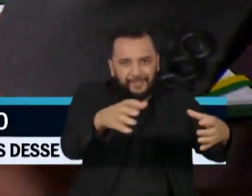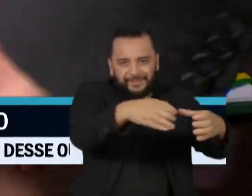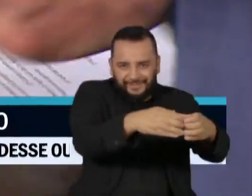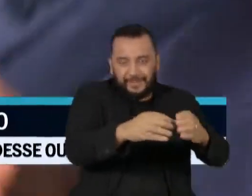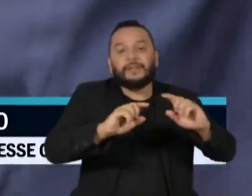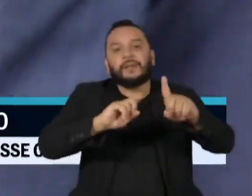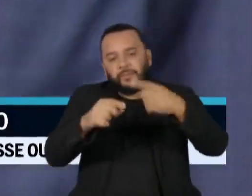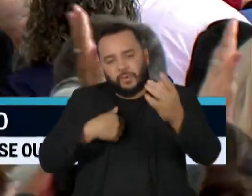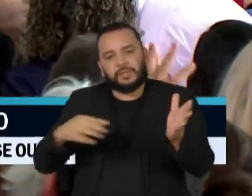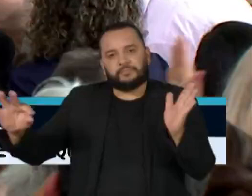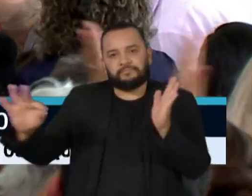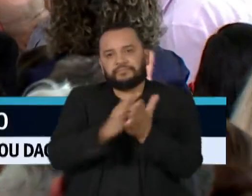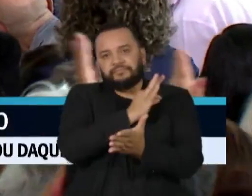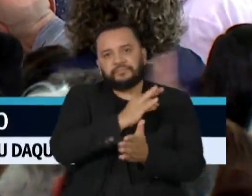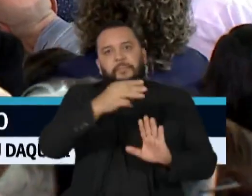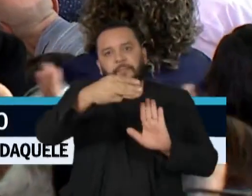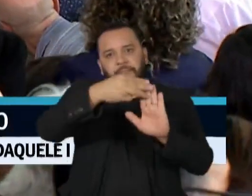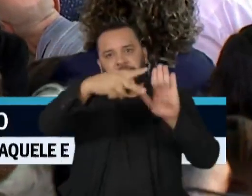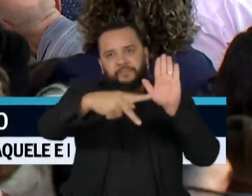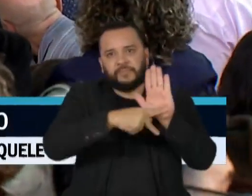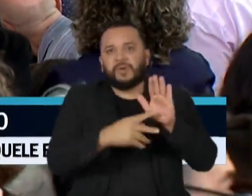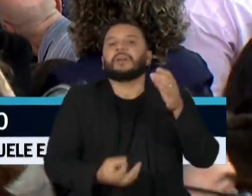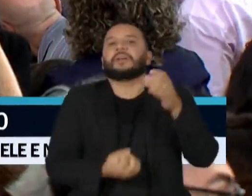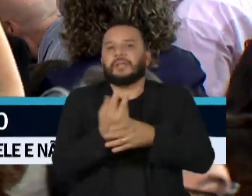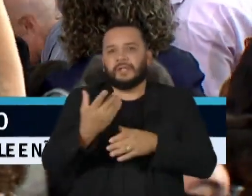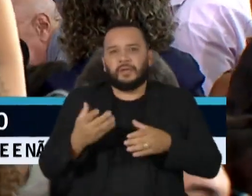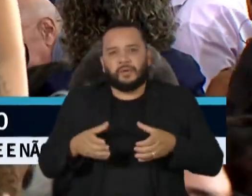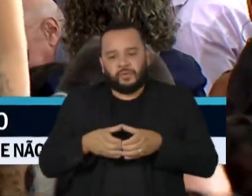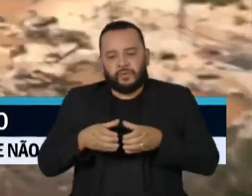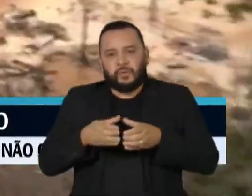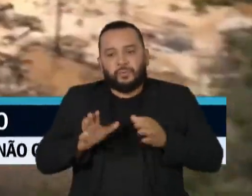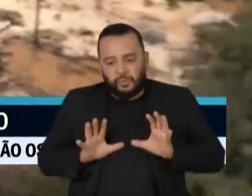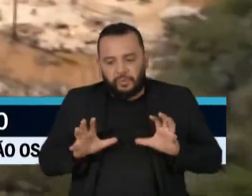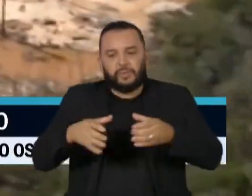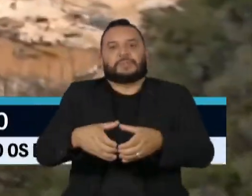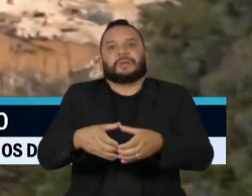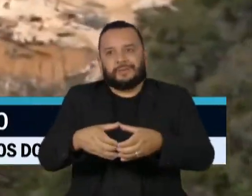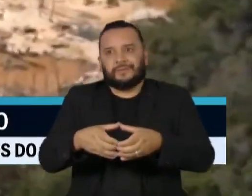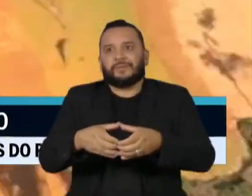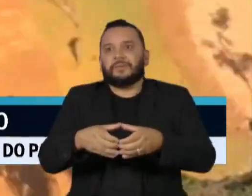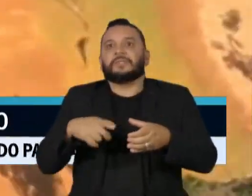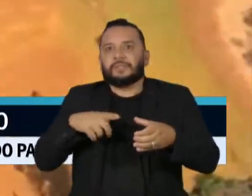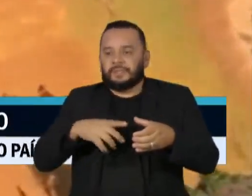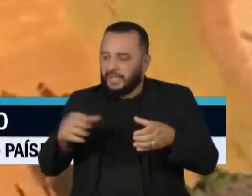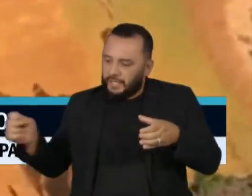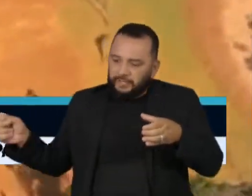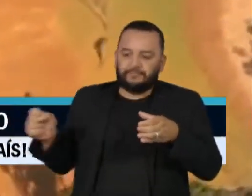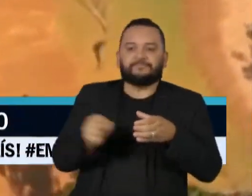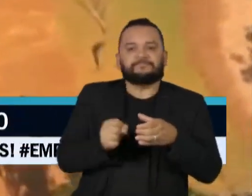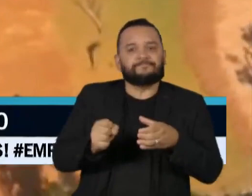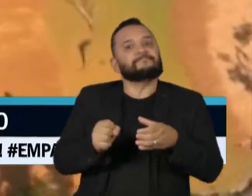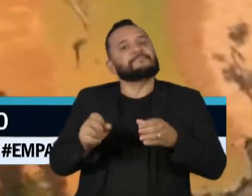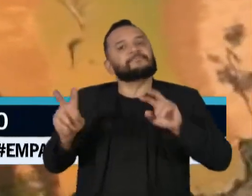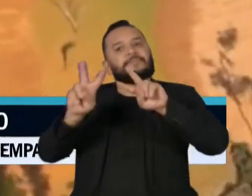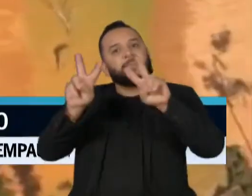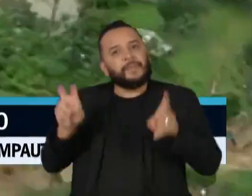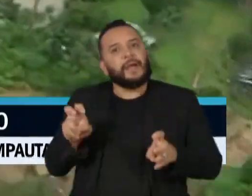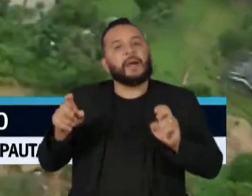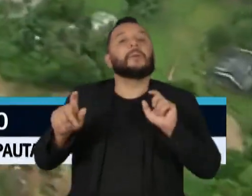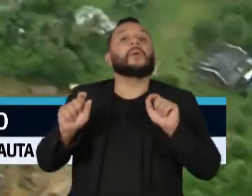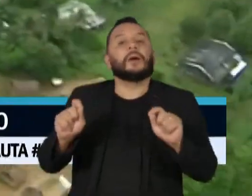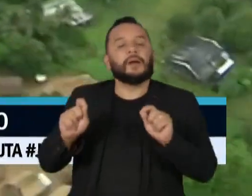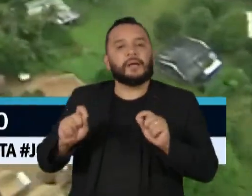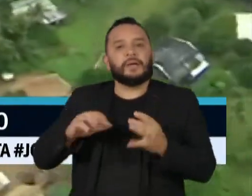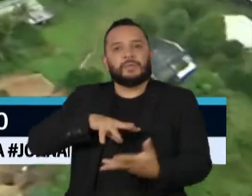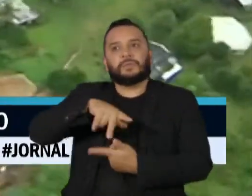assinou a medida provisória que recria o Conselho, dessa vez com a inclusão da sustentabilidade, tema que